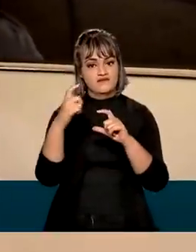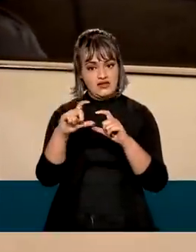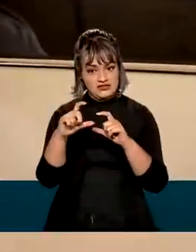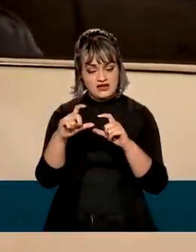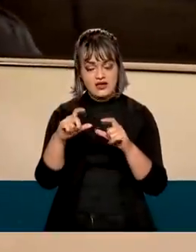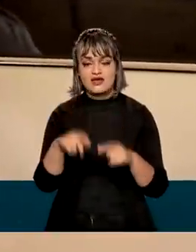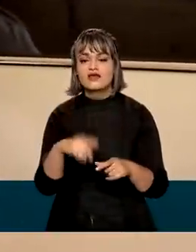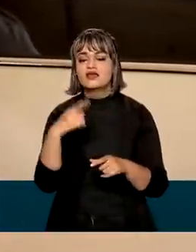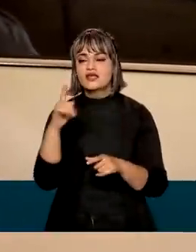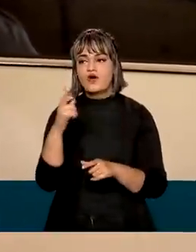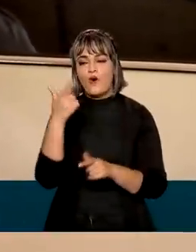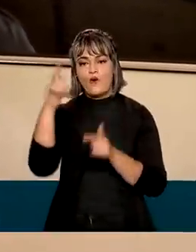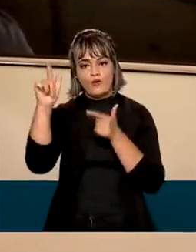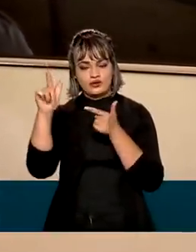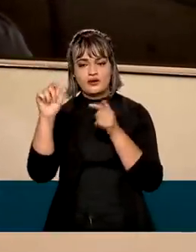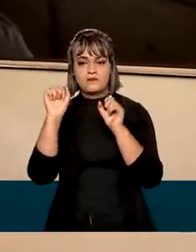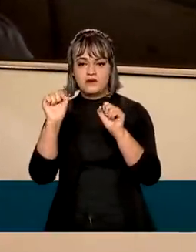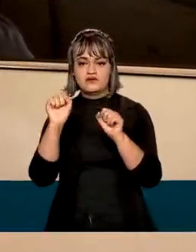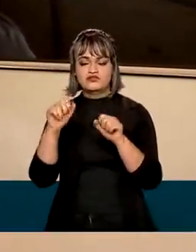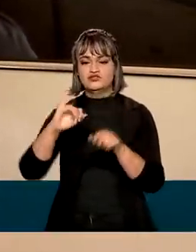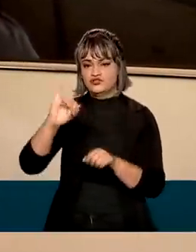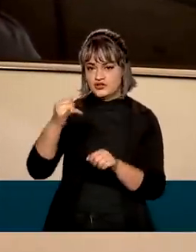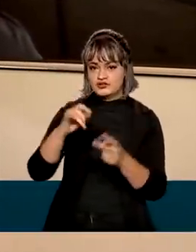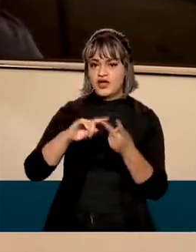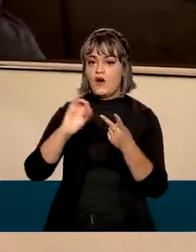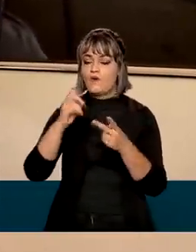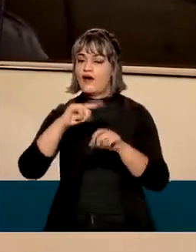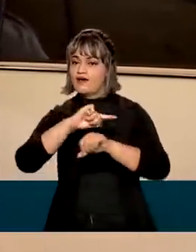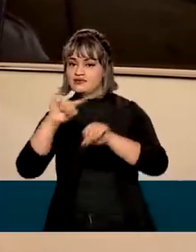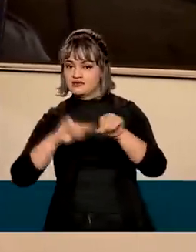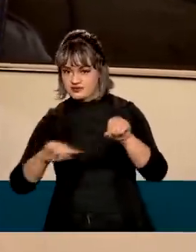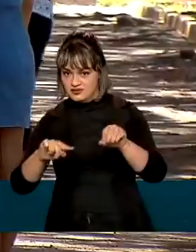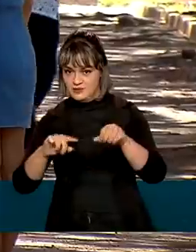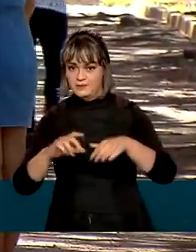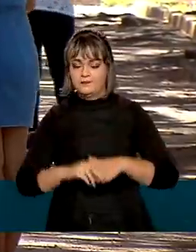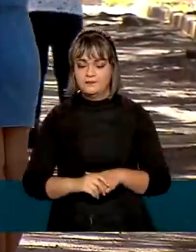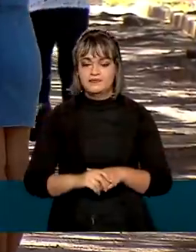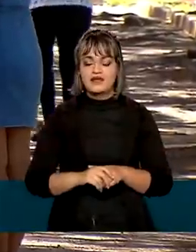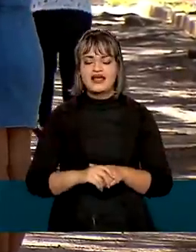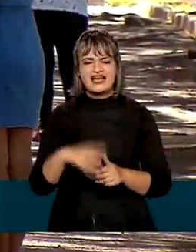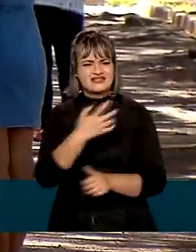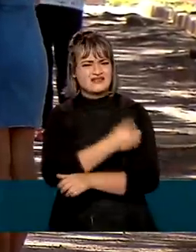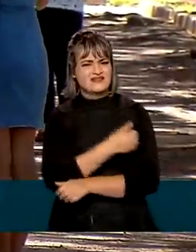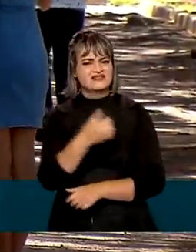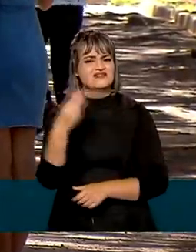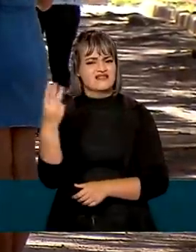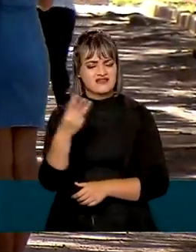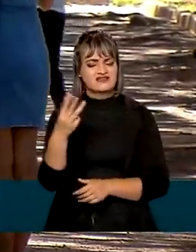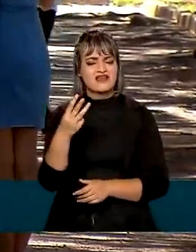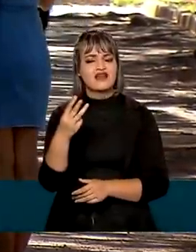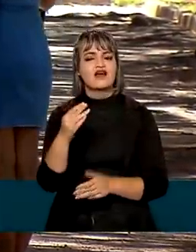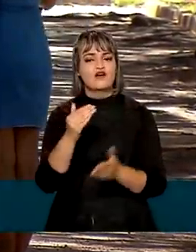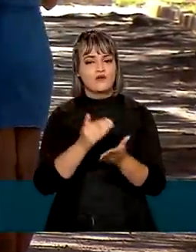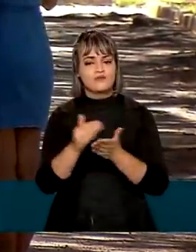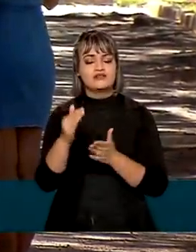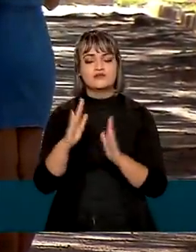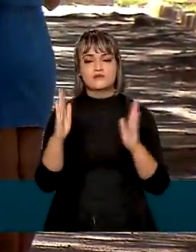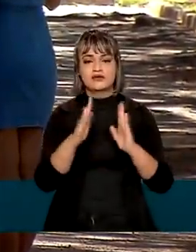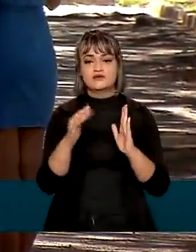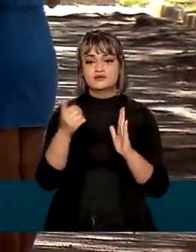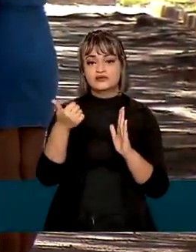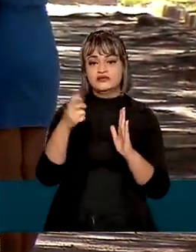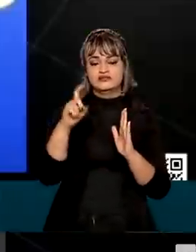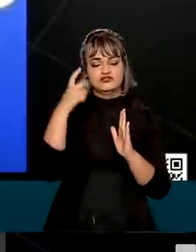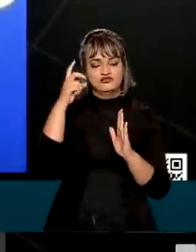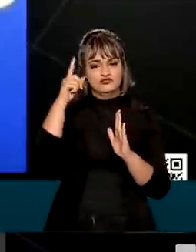alternativa com os imunizantes da Janssen e da AstraZeneca. O reforço já começa na segunda quinzena